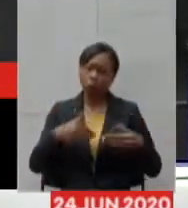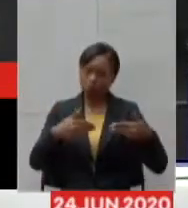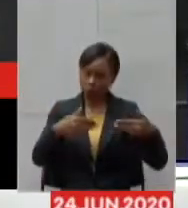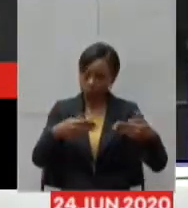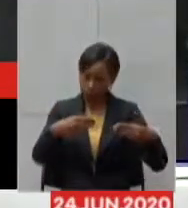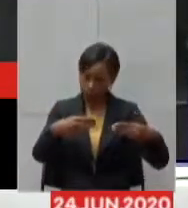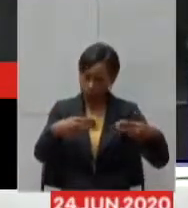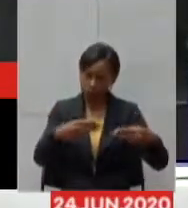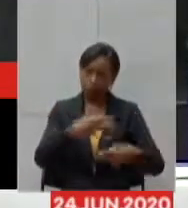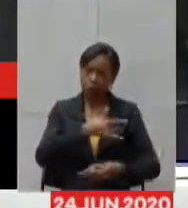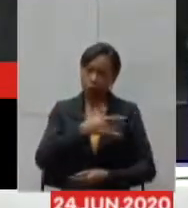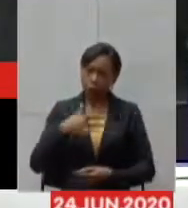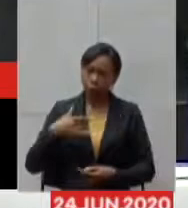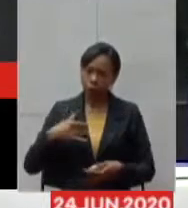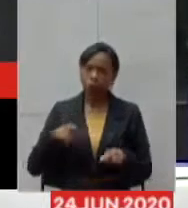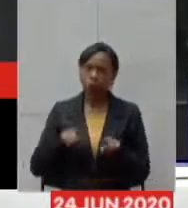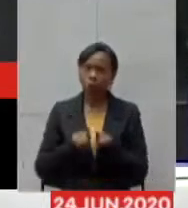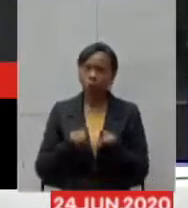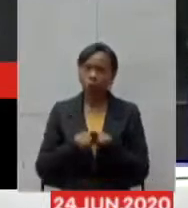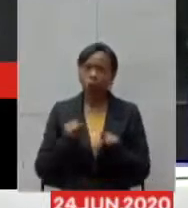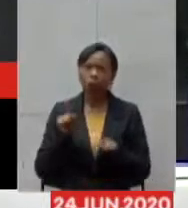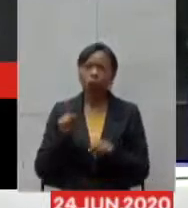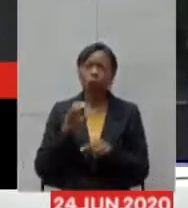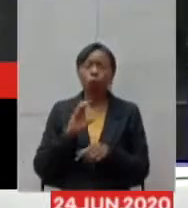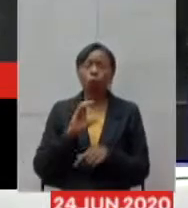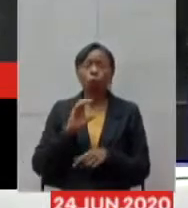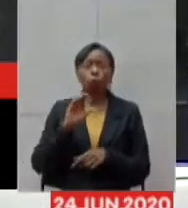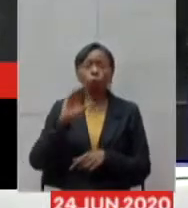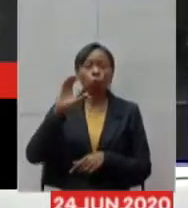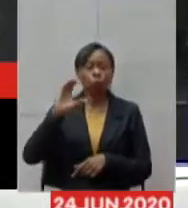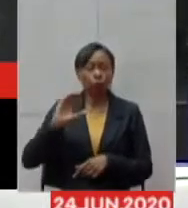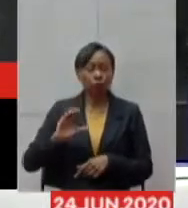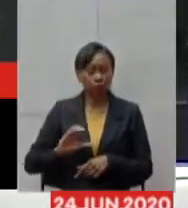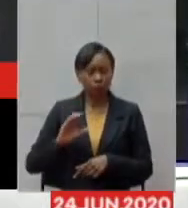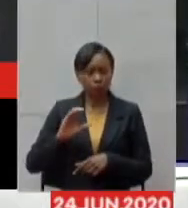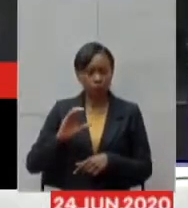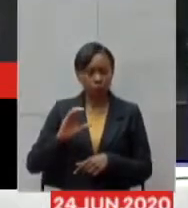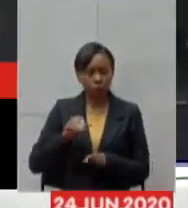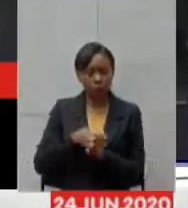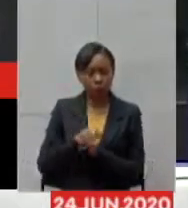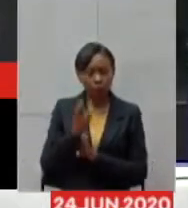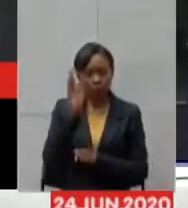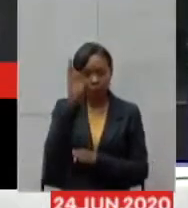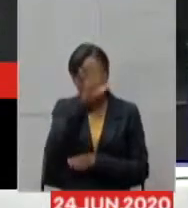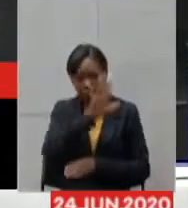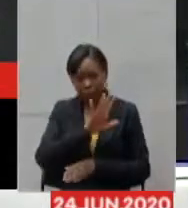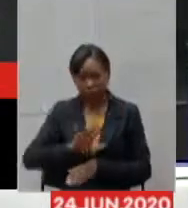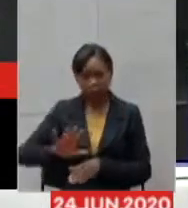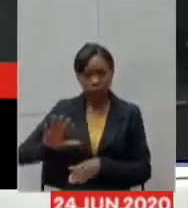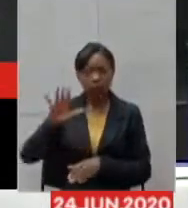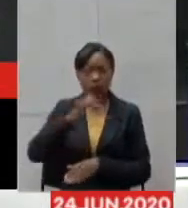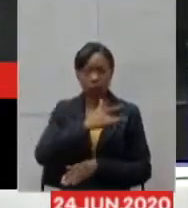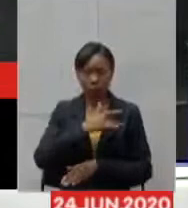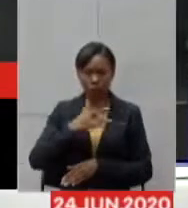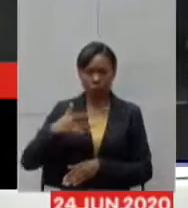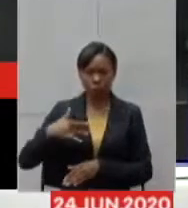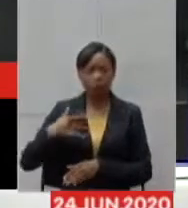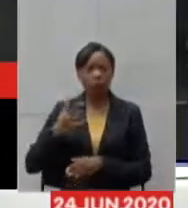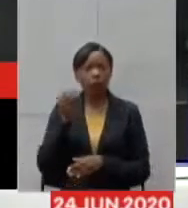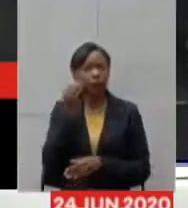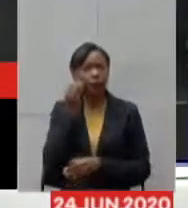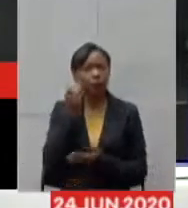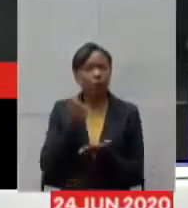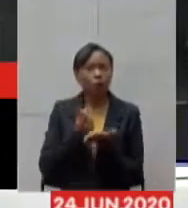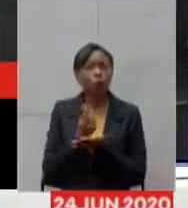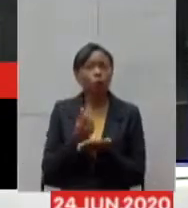através do CONASC, o Conselho Nacional de Secretários de Saúde, nós estamos buscando uma compra coletiva através da OPAS no México,